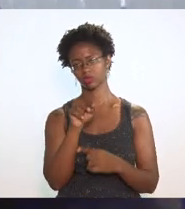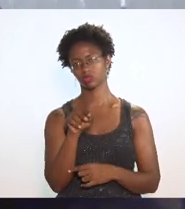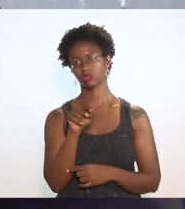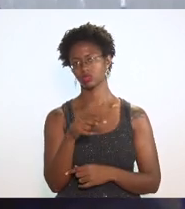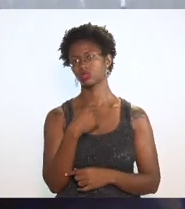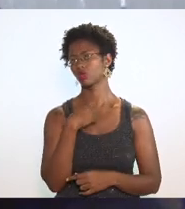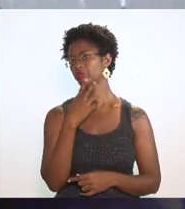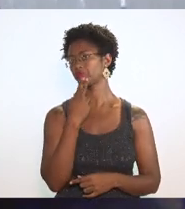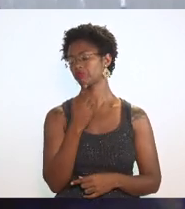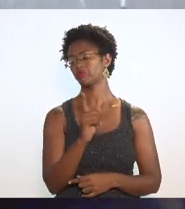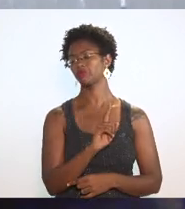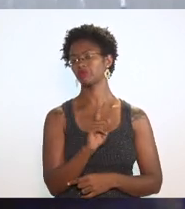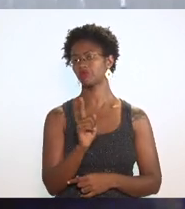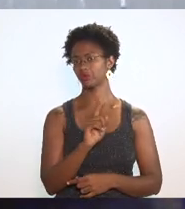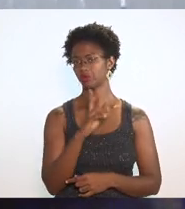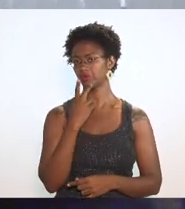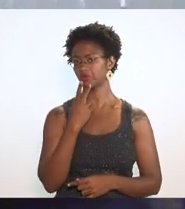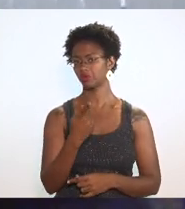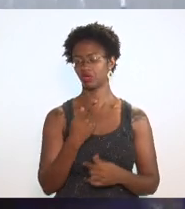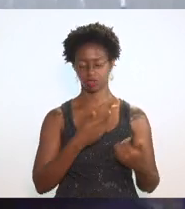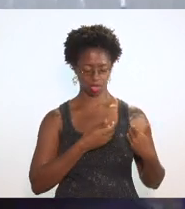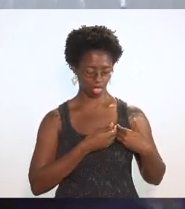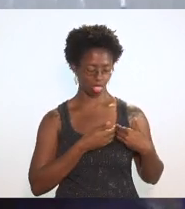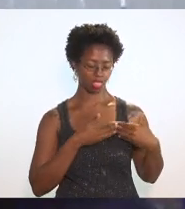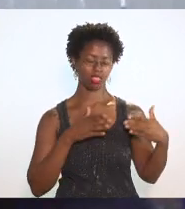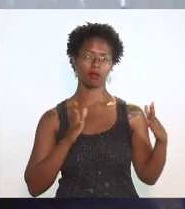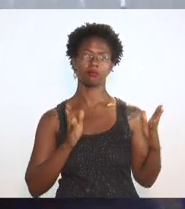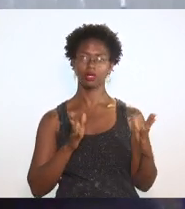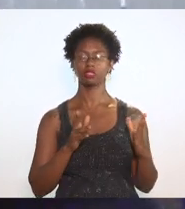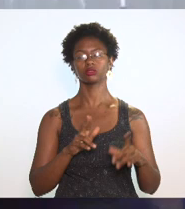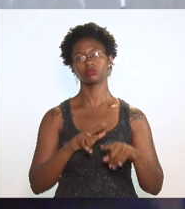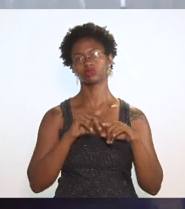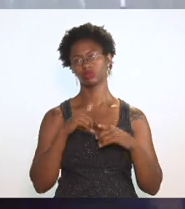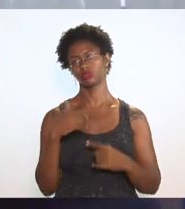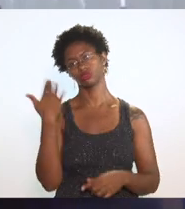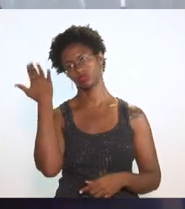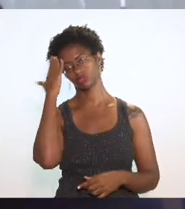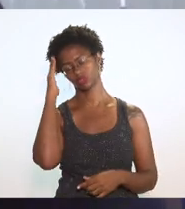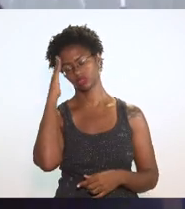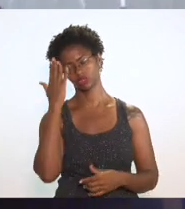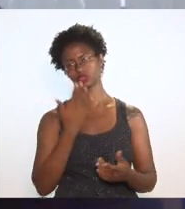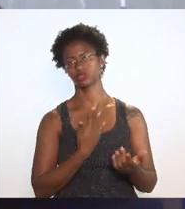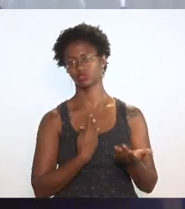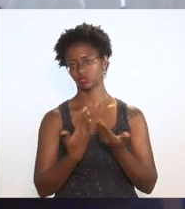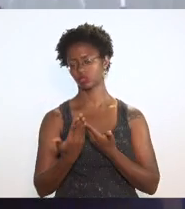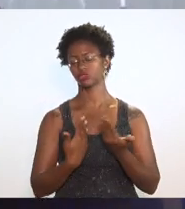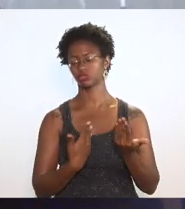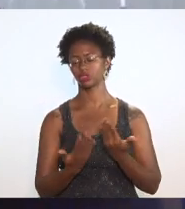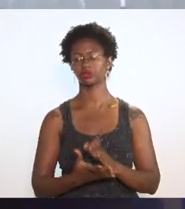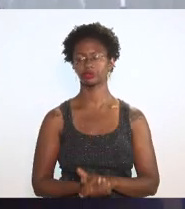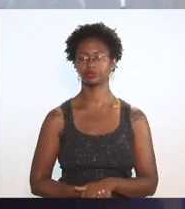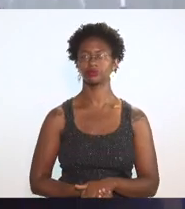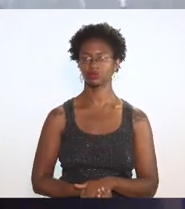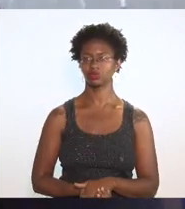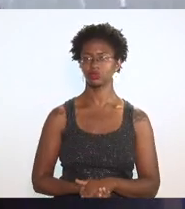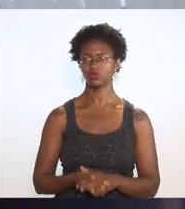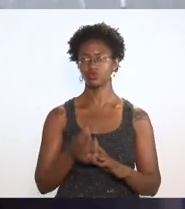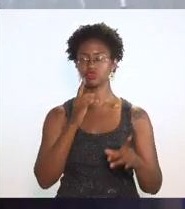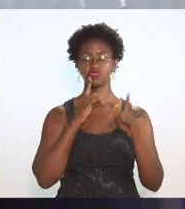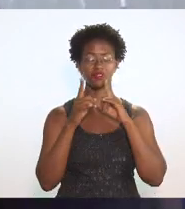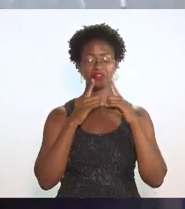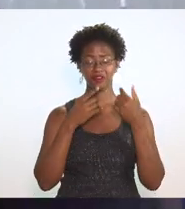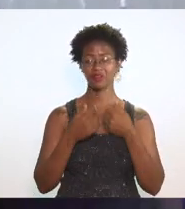falo falo mesmo de coração aberto que a gente sim tem estamos abertos ao diálogo estamos